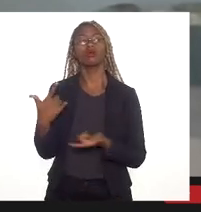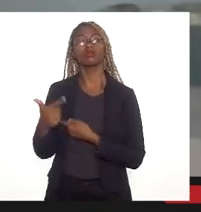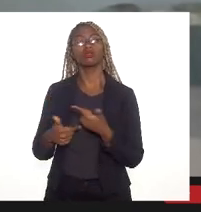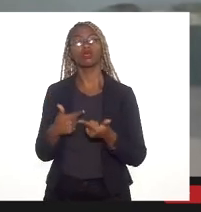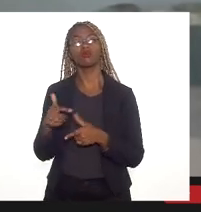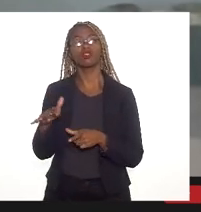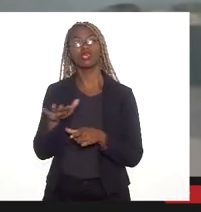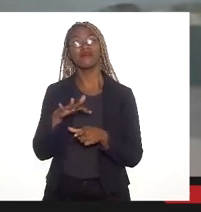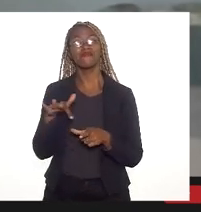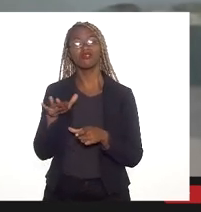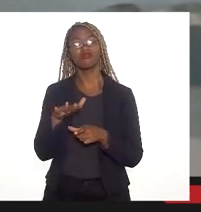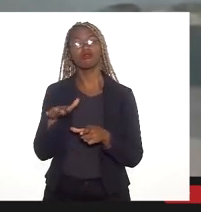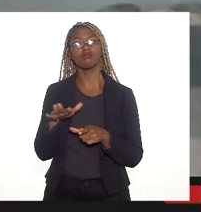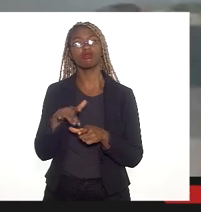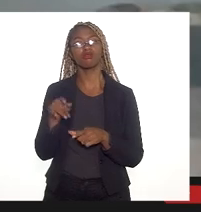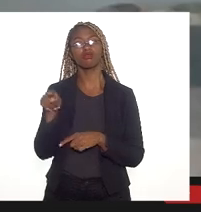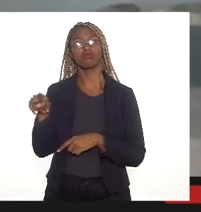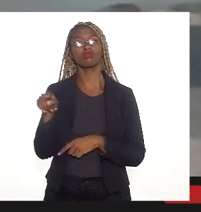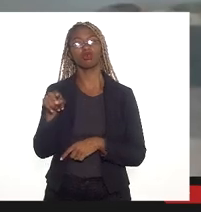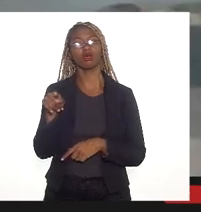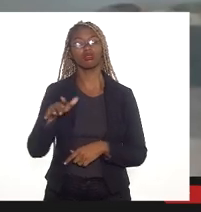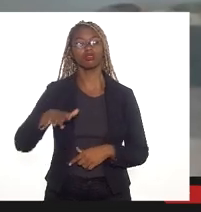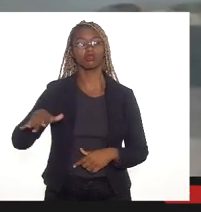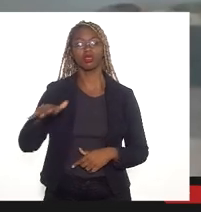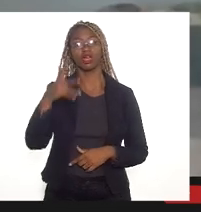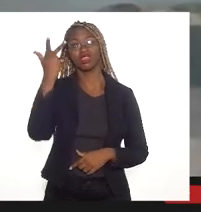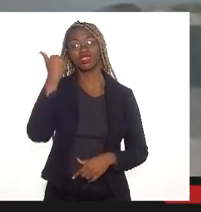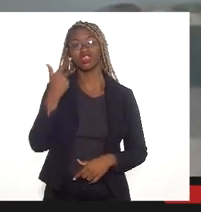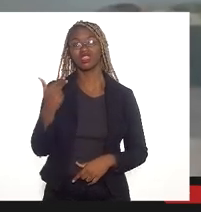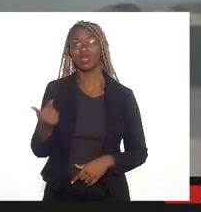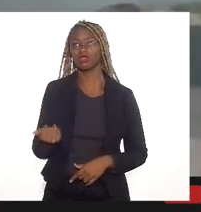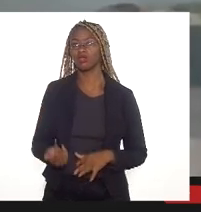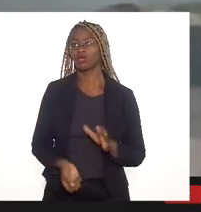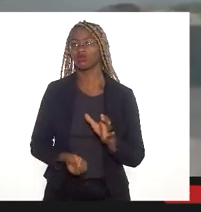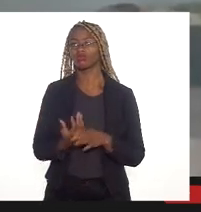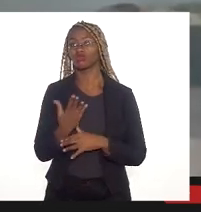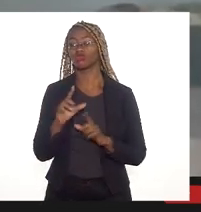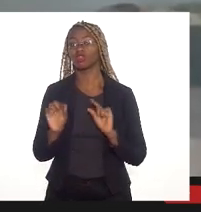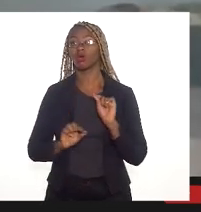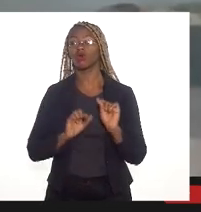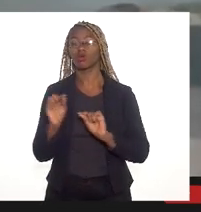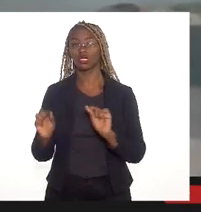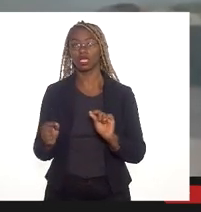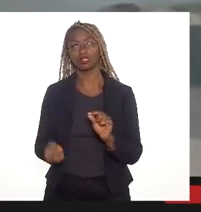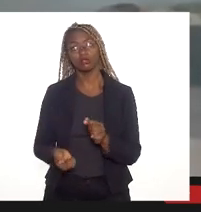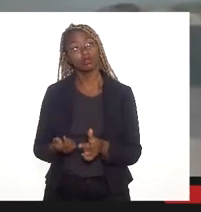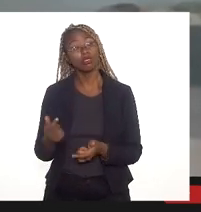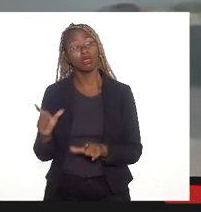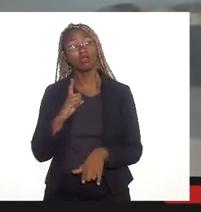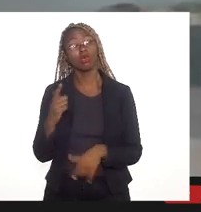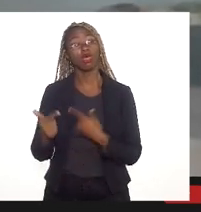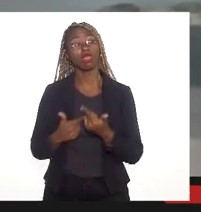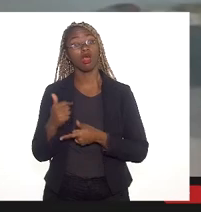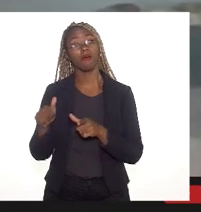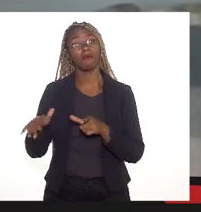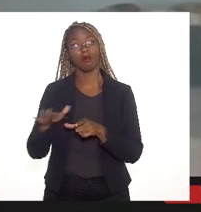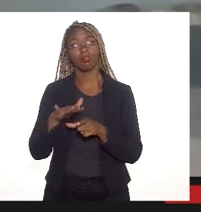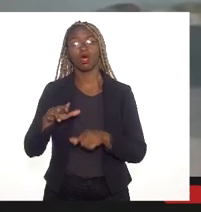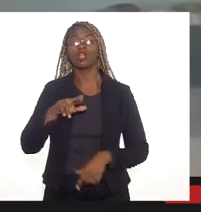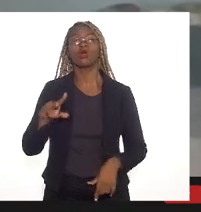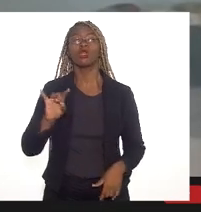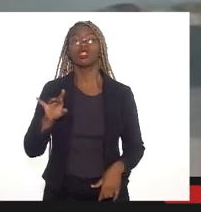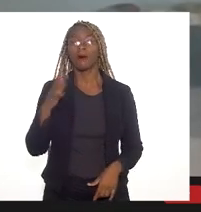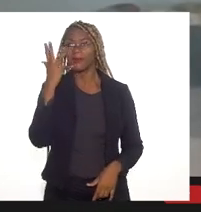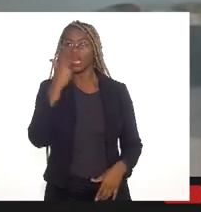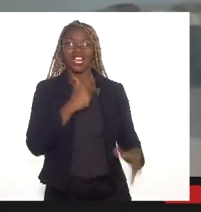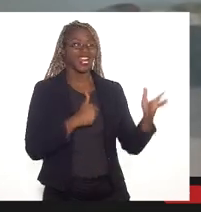ambiental que uma região natural como essa gera? Ela gera serviços ambientais. Não só na parte